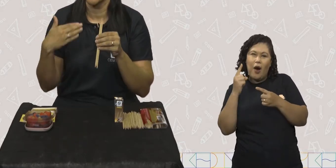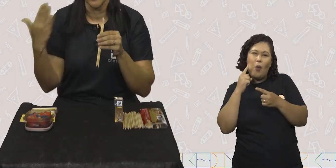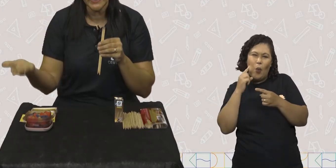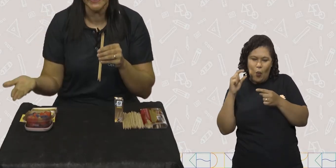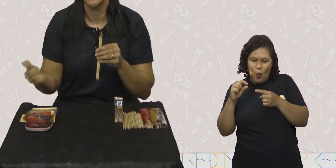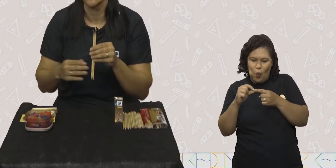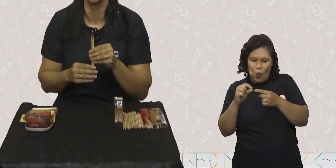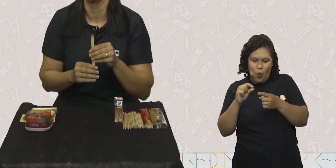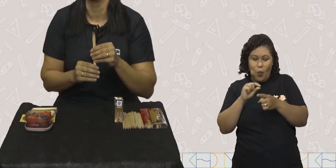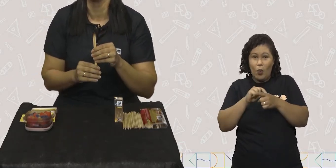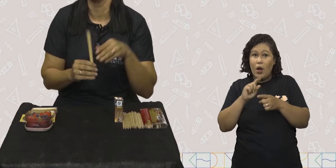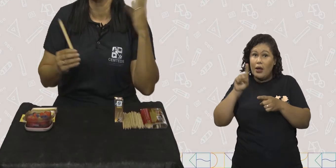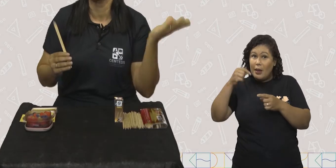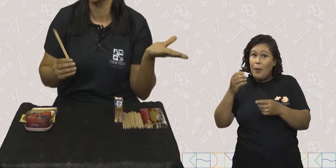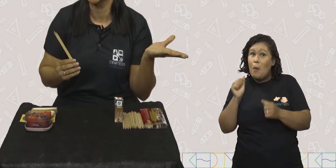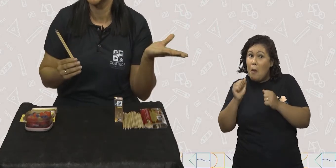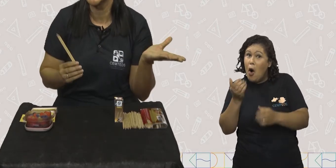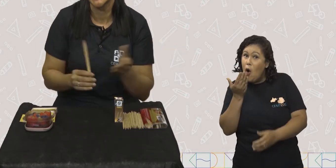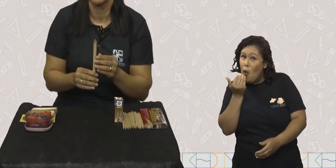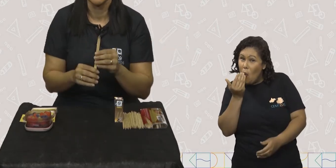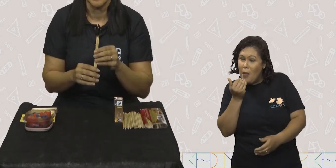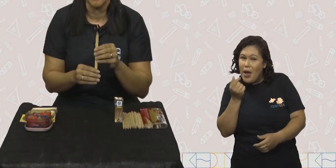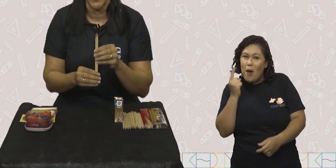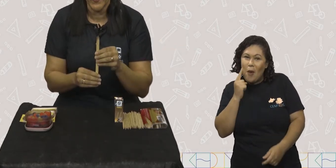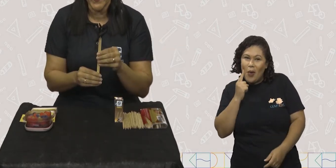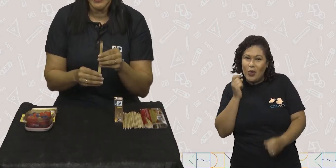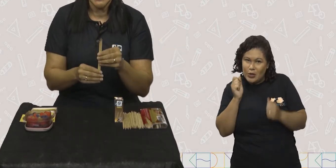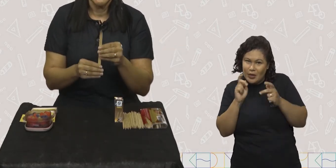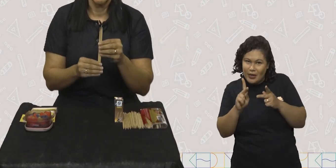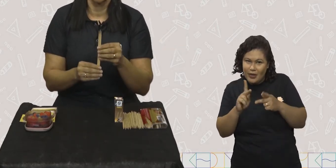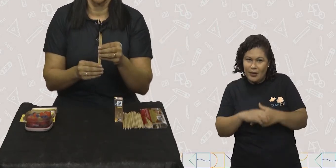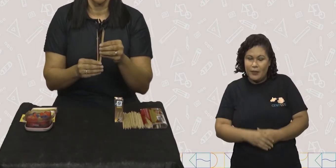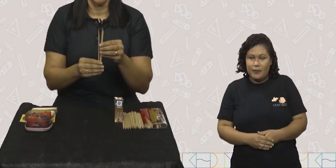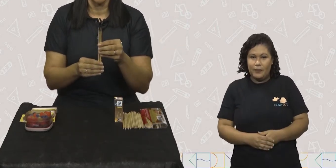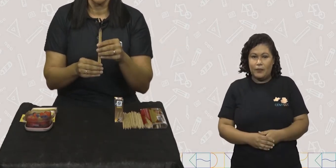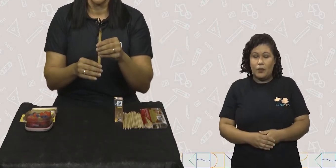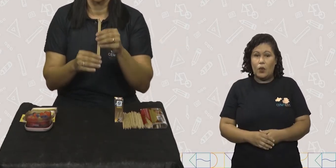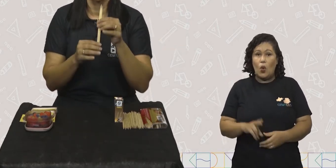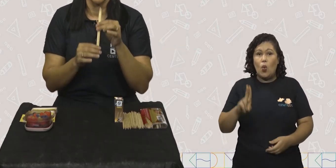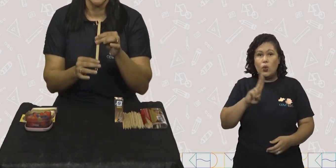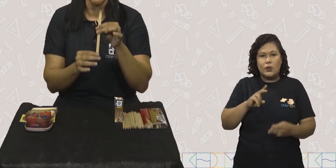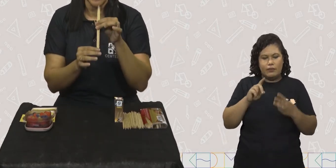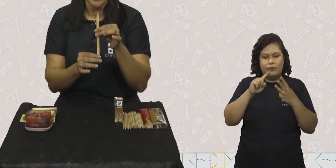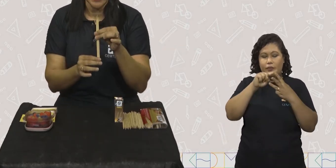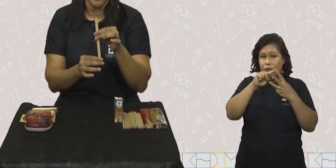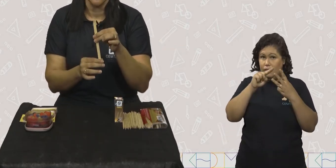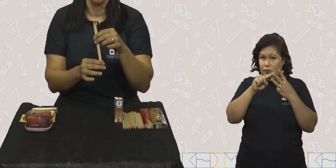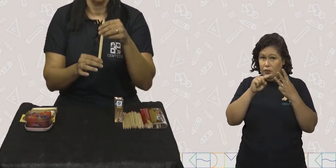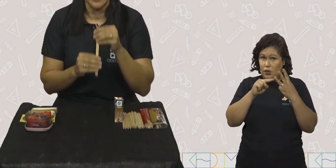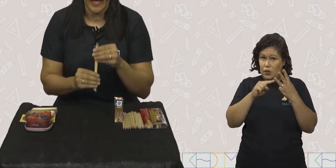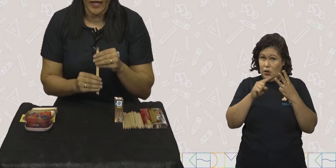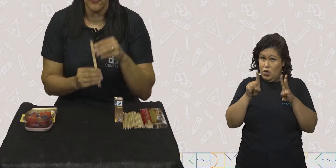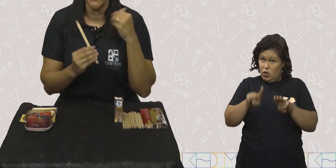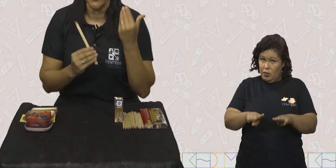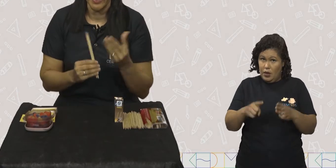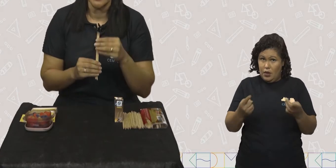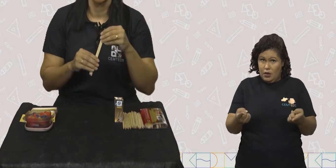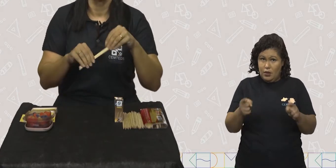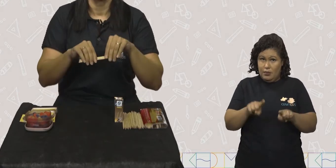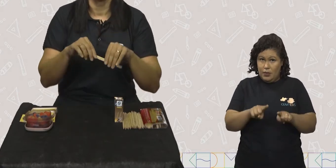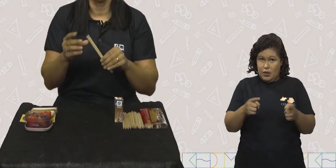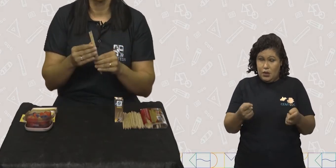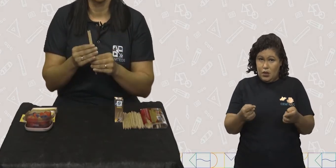você vai poder comer a jujuba se você quiser. Tá bom? Então nós vamos usar três palitos. Eu